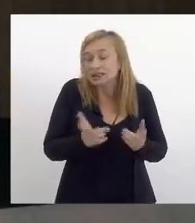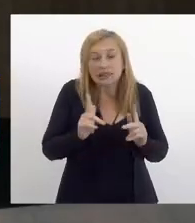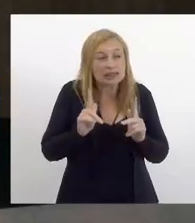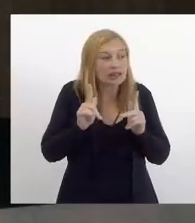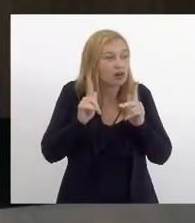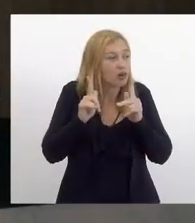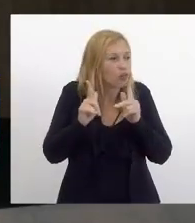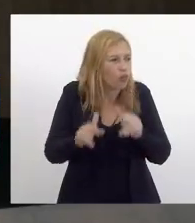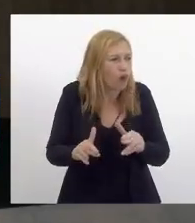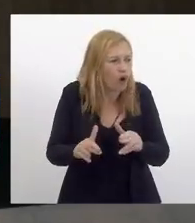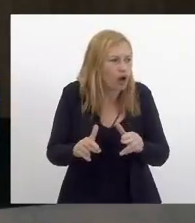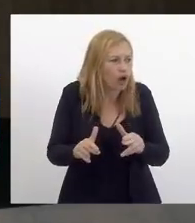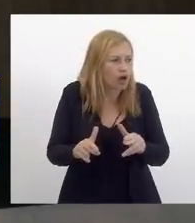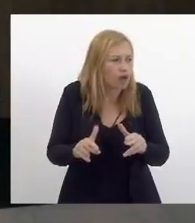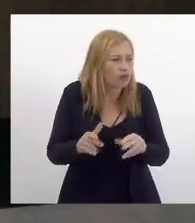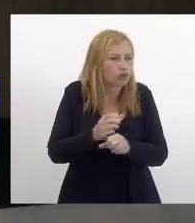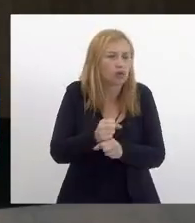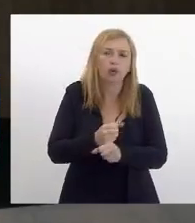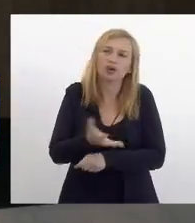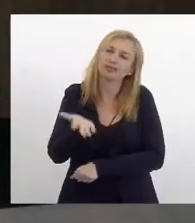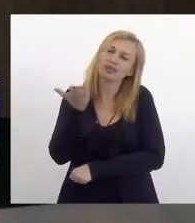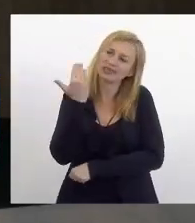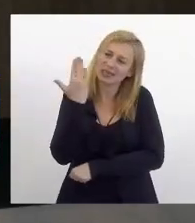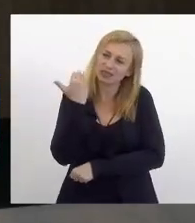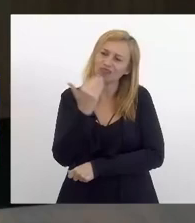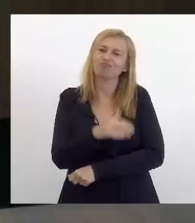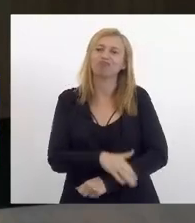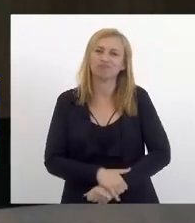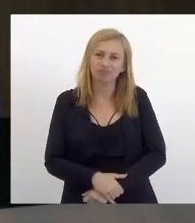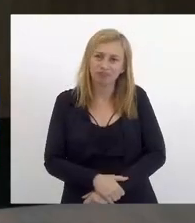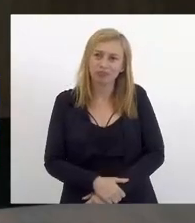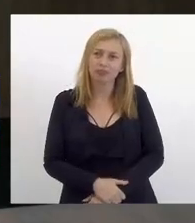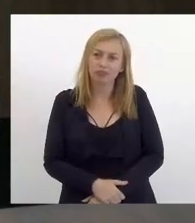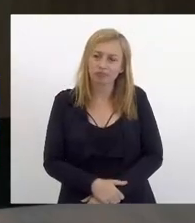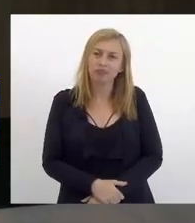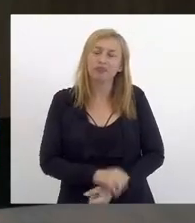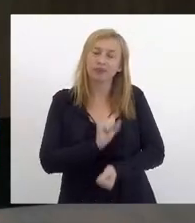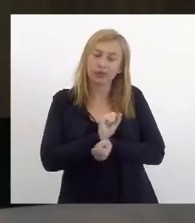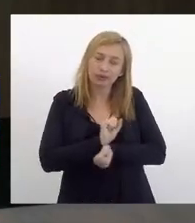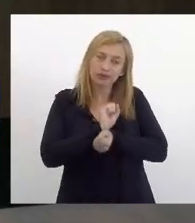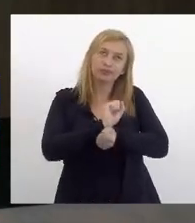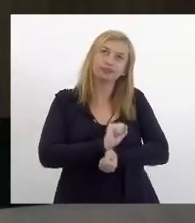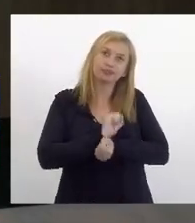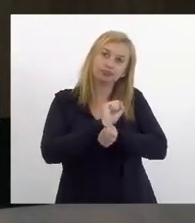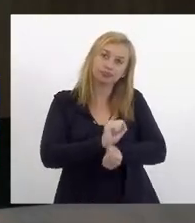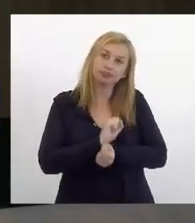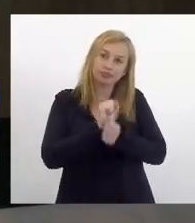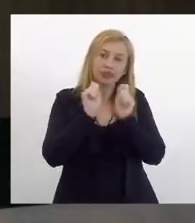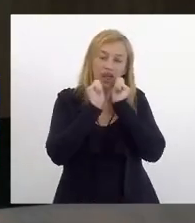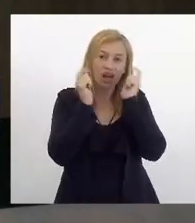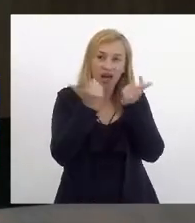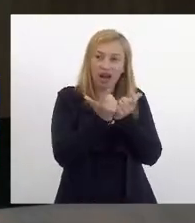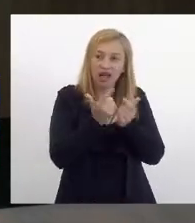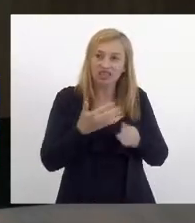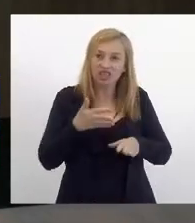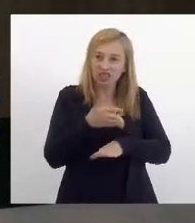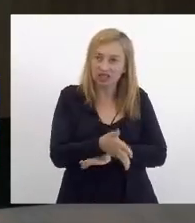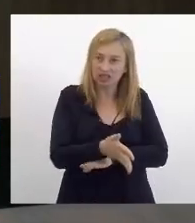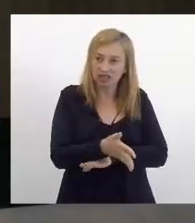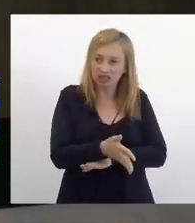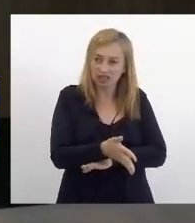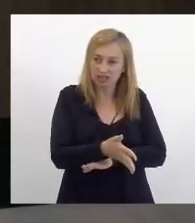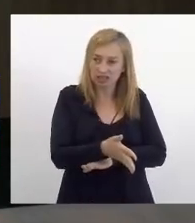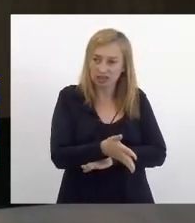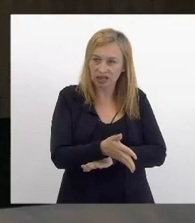o mesmo filme do ano passado esperar a alerja entrar em recesso o